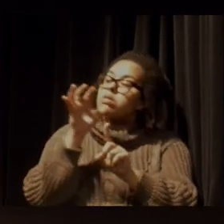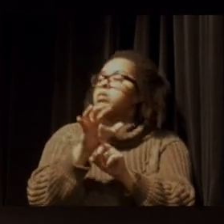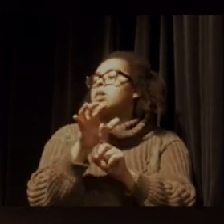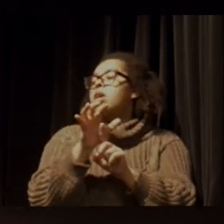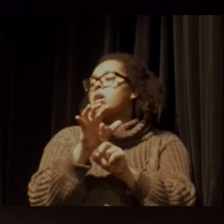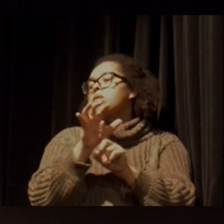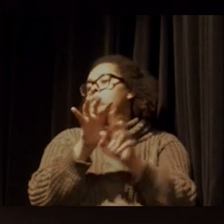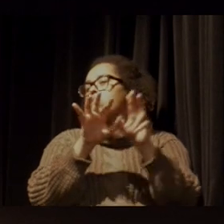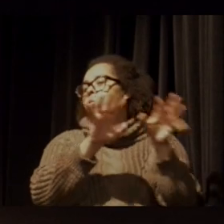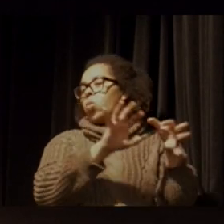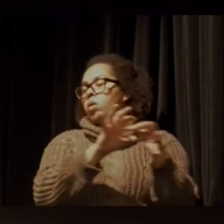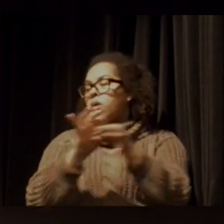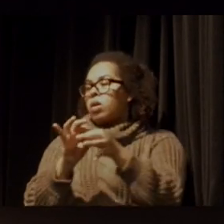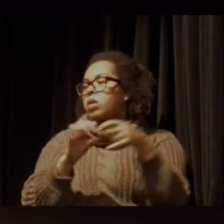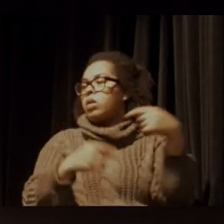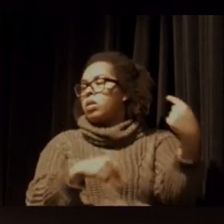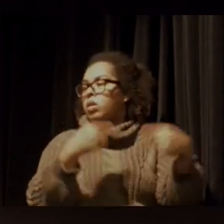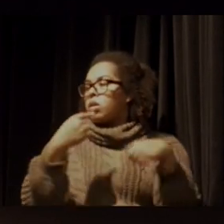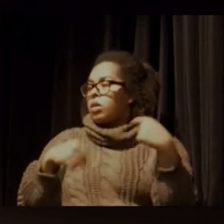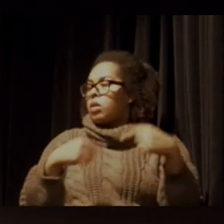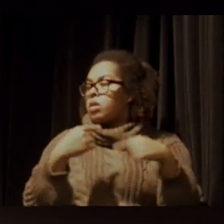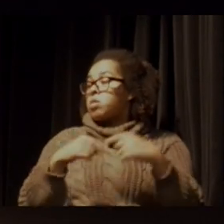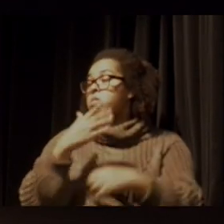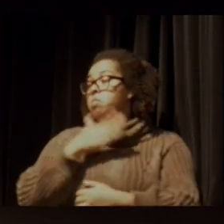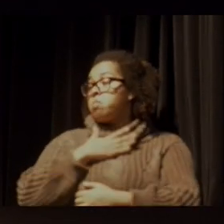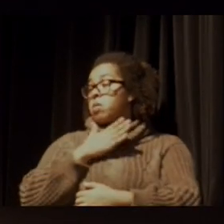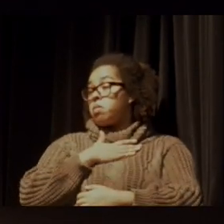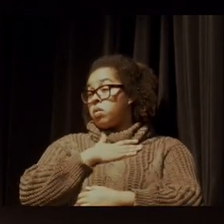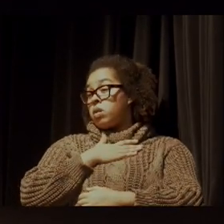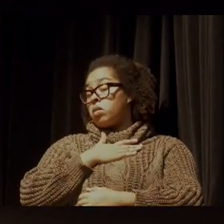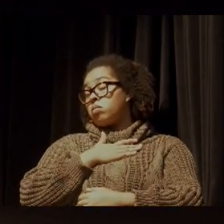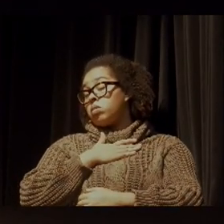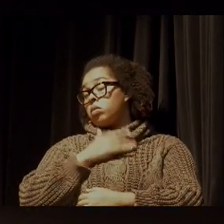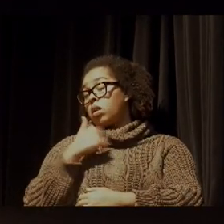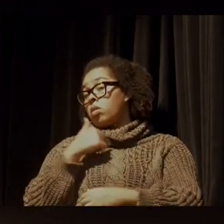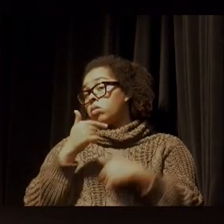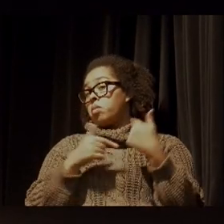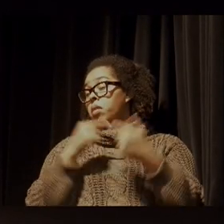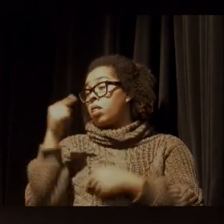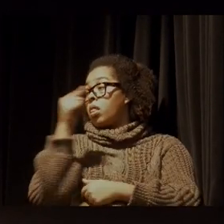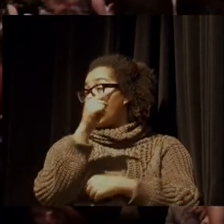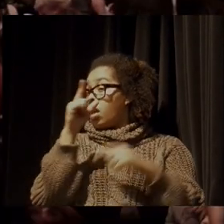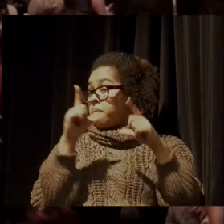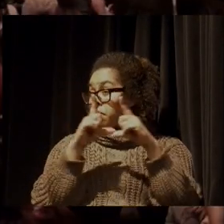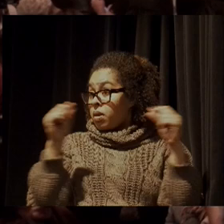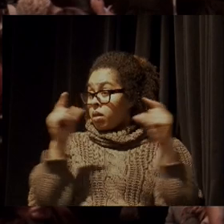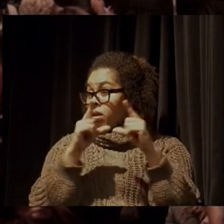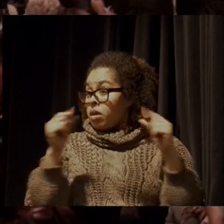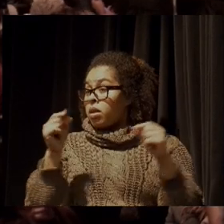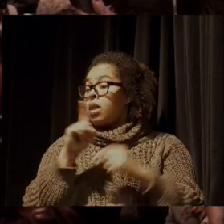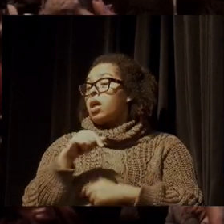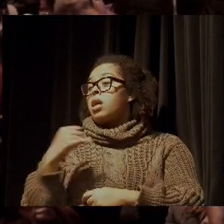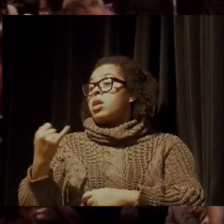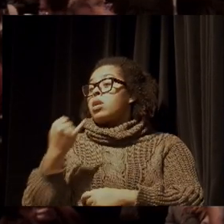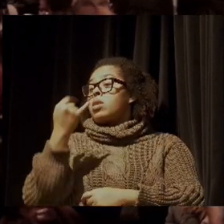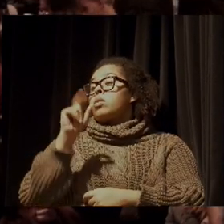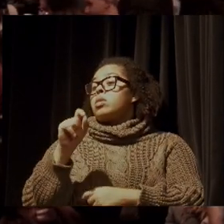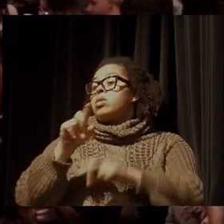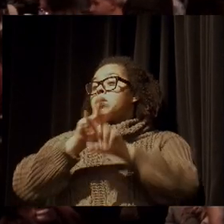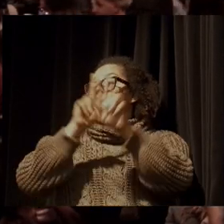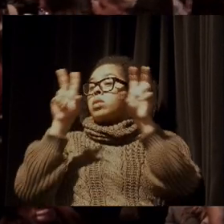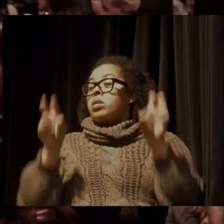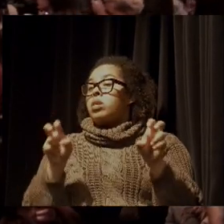falando um pouco sobre, na perspectiva do meu trabalho que é lá em Brasília, é importante que o tema